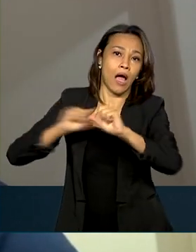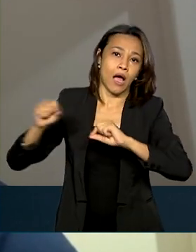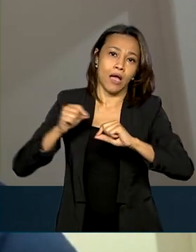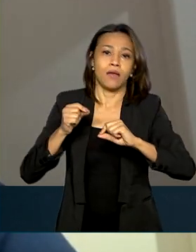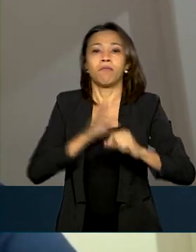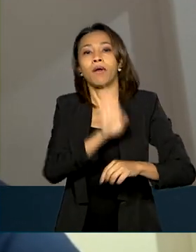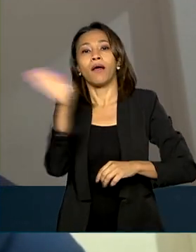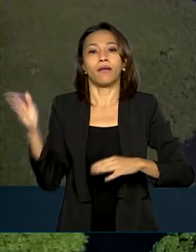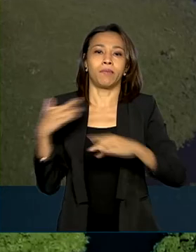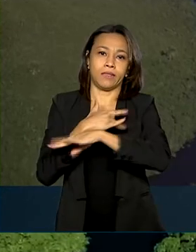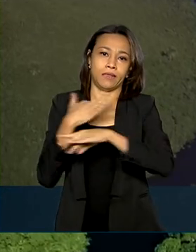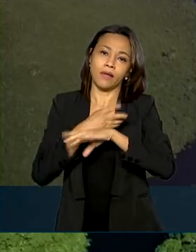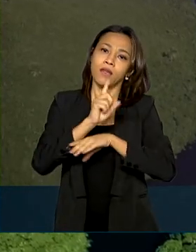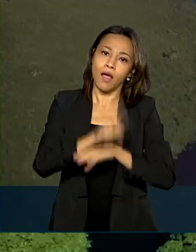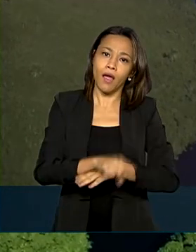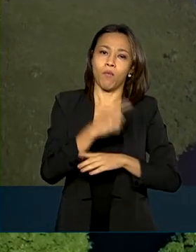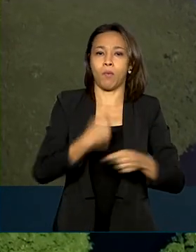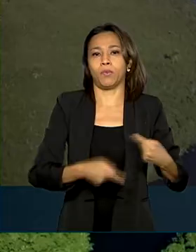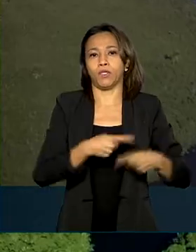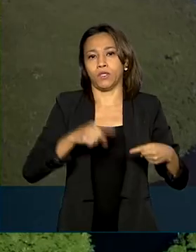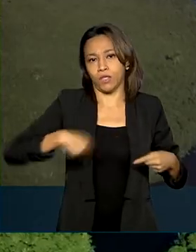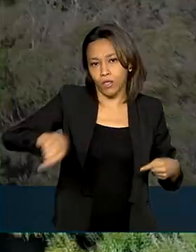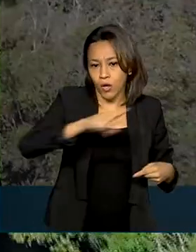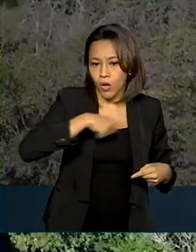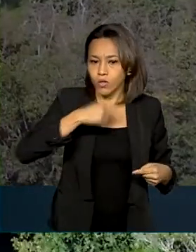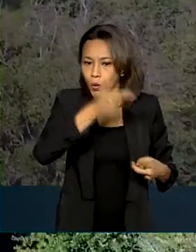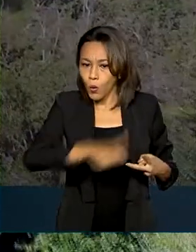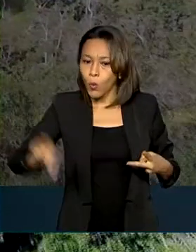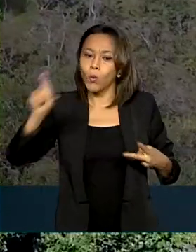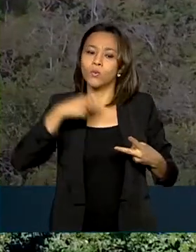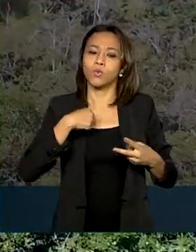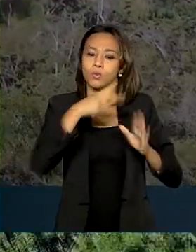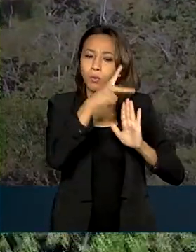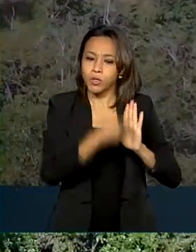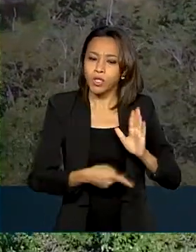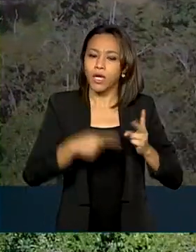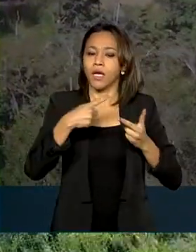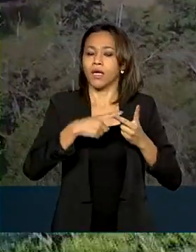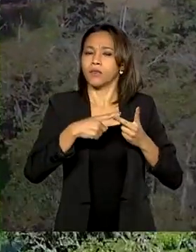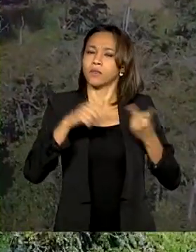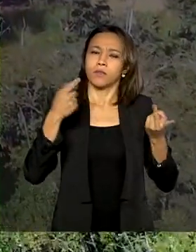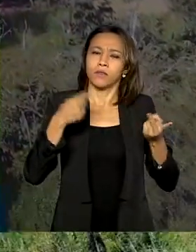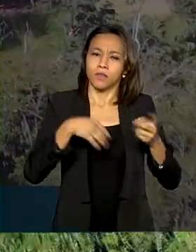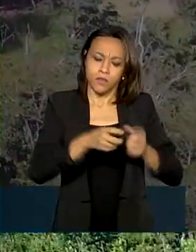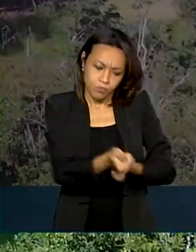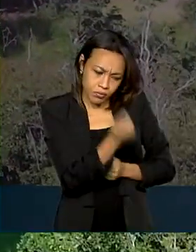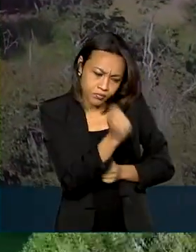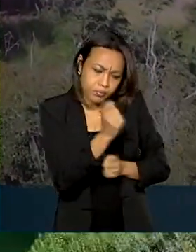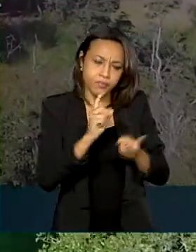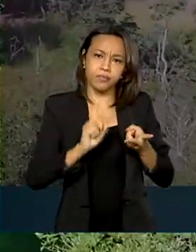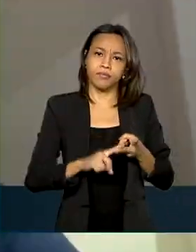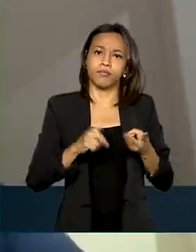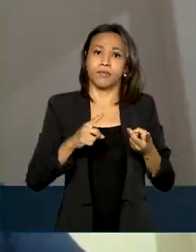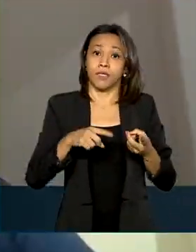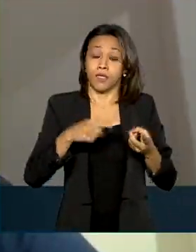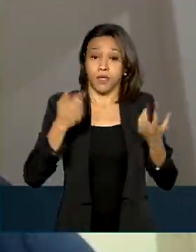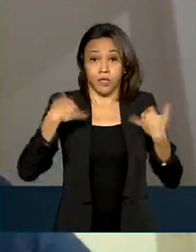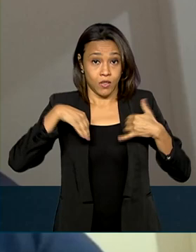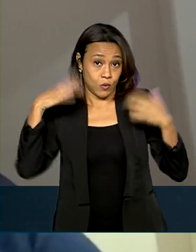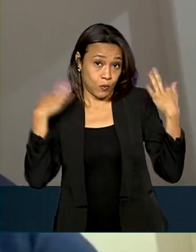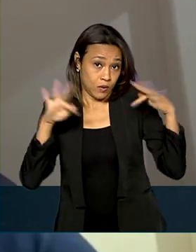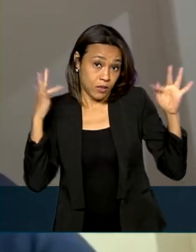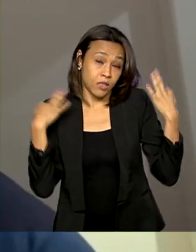política nossa. Além de outros projetos, como piscicultura, turismo, criação de pequenos animais,